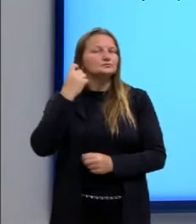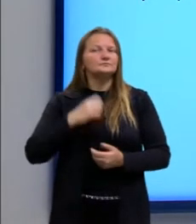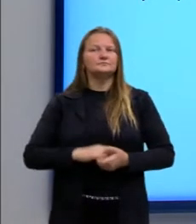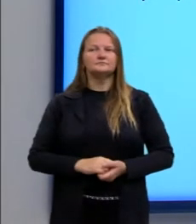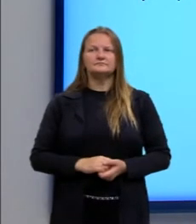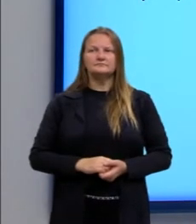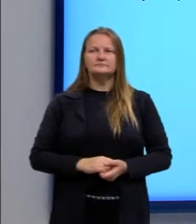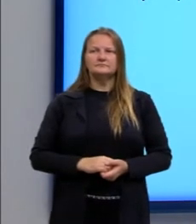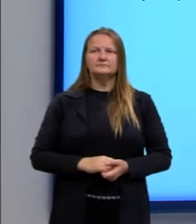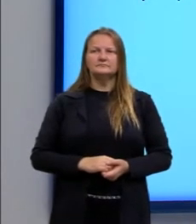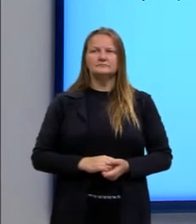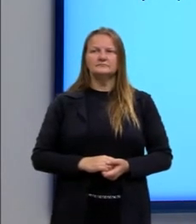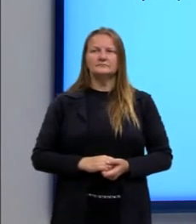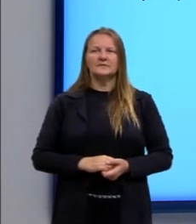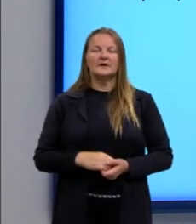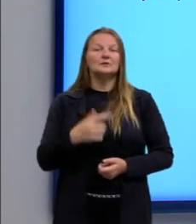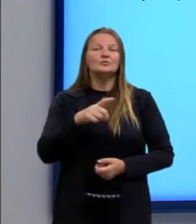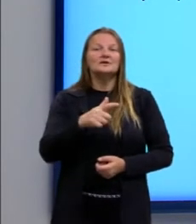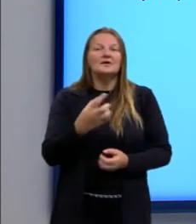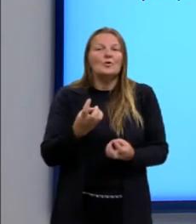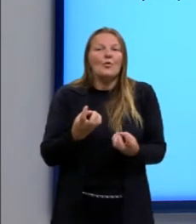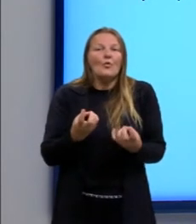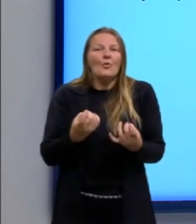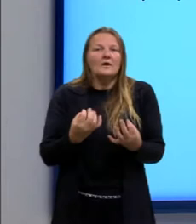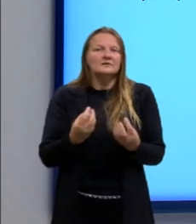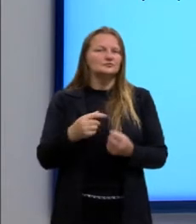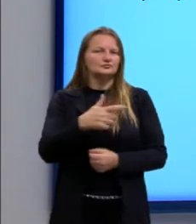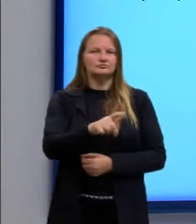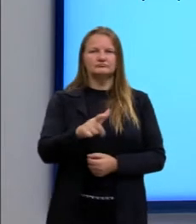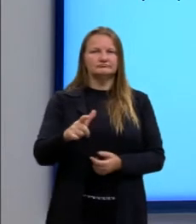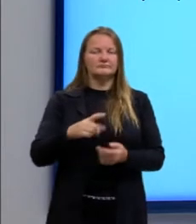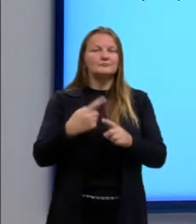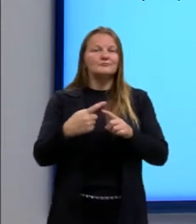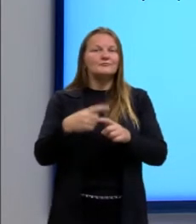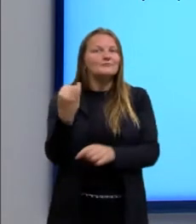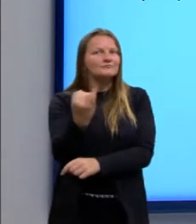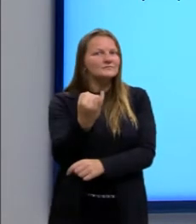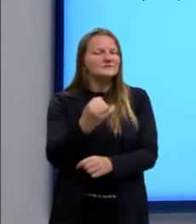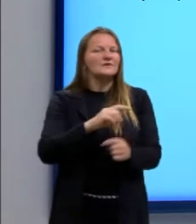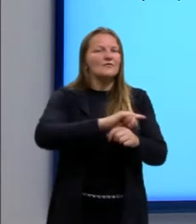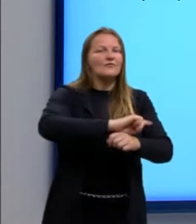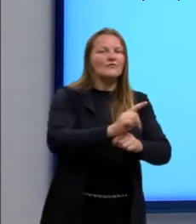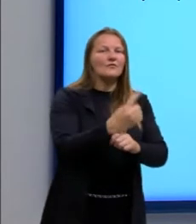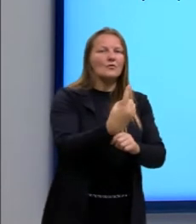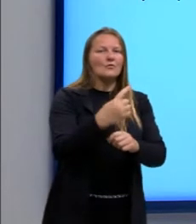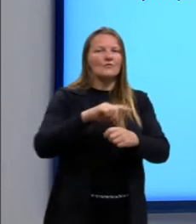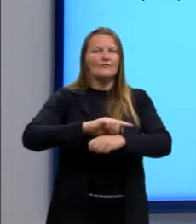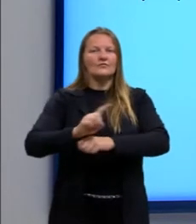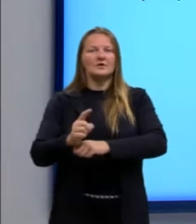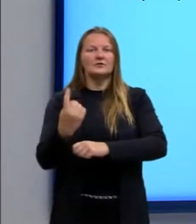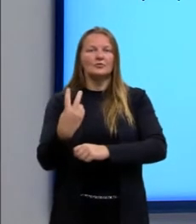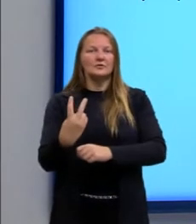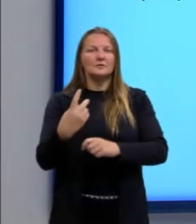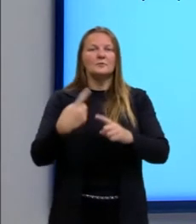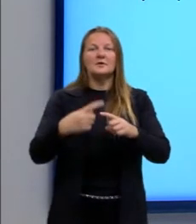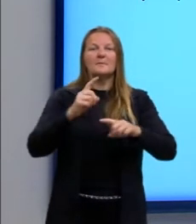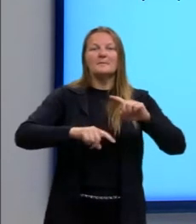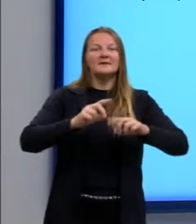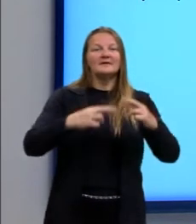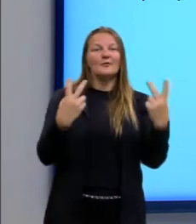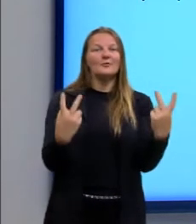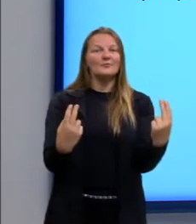Vejam que eu não coloquei valores aqui. Eu só disse então que elas são iguais e que isso é igual a velocidade do som. Claro,